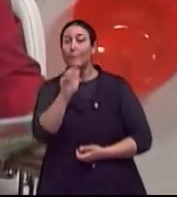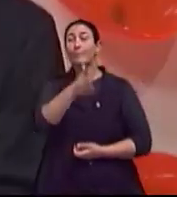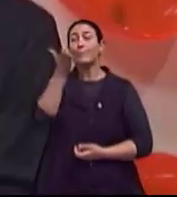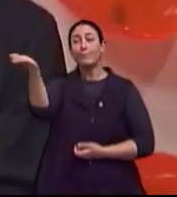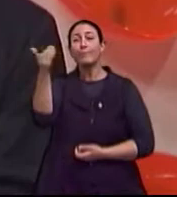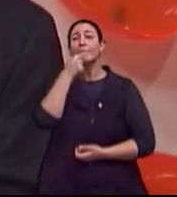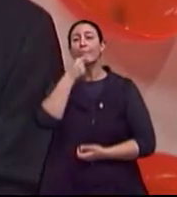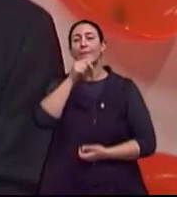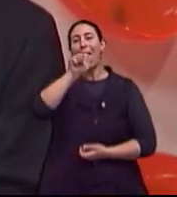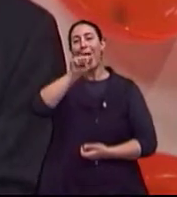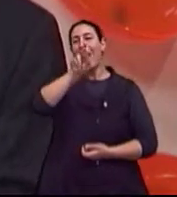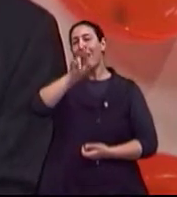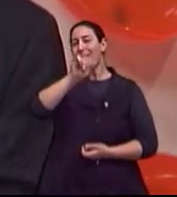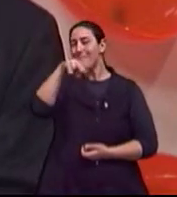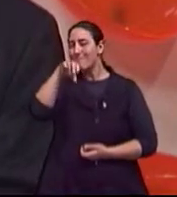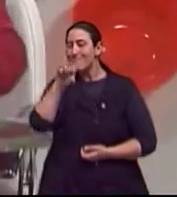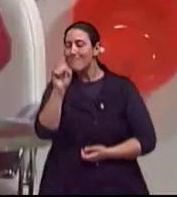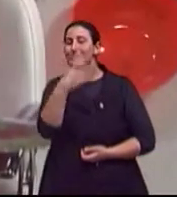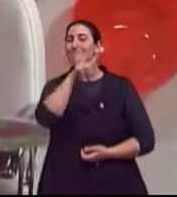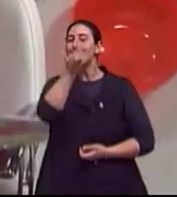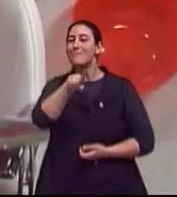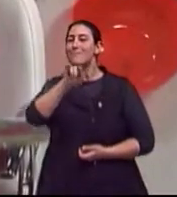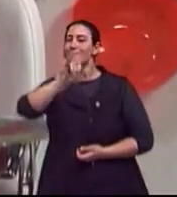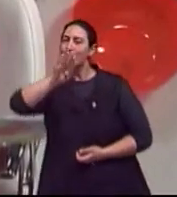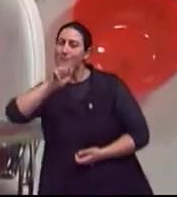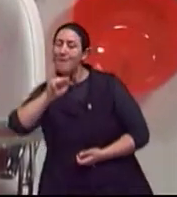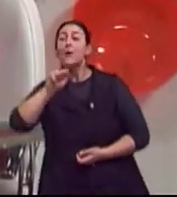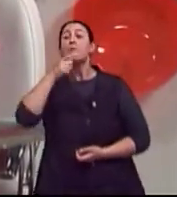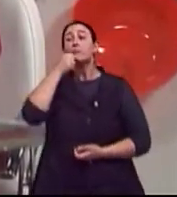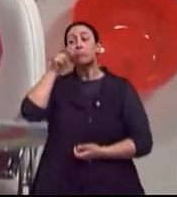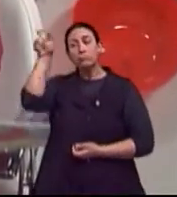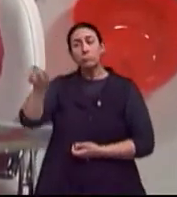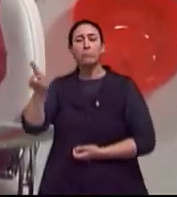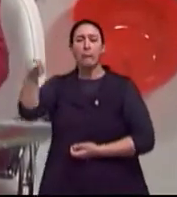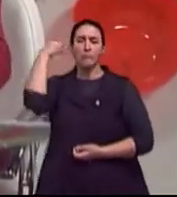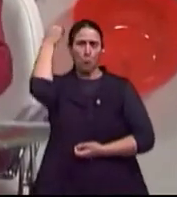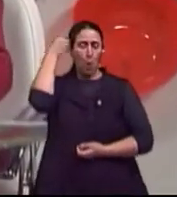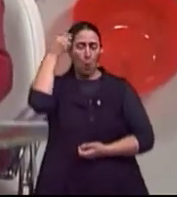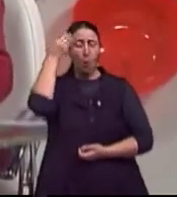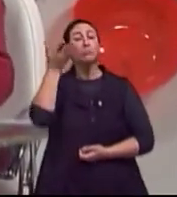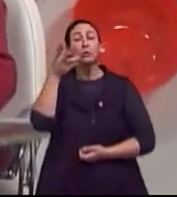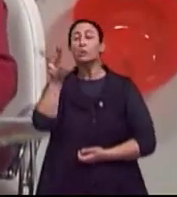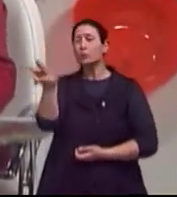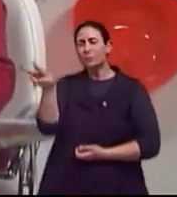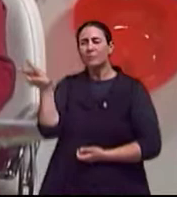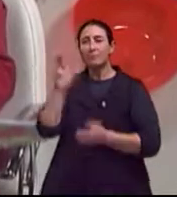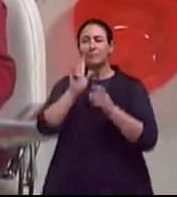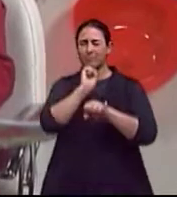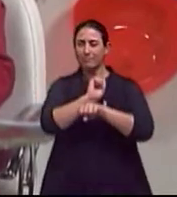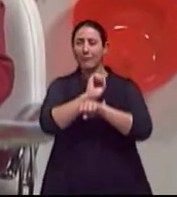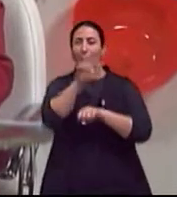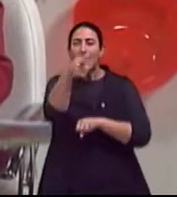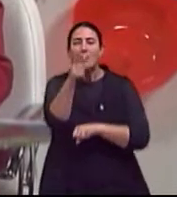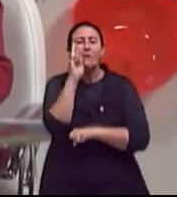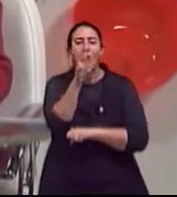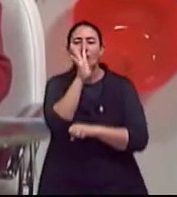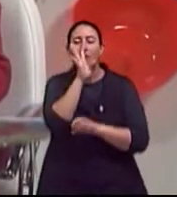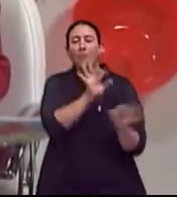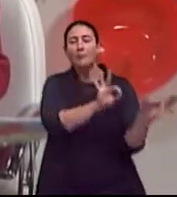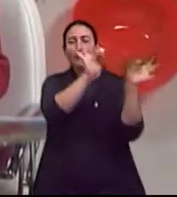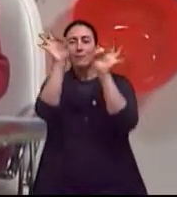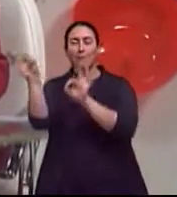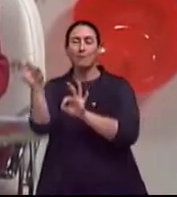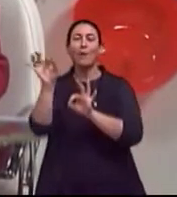Arine Zíbias. Mas antes de eu voltar a conversar com eles, nós vamos a mais um trechinho do vídeo